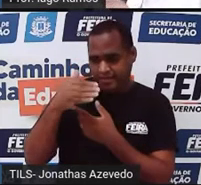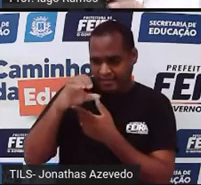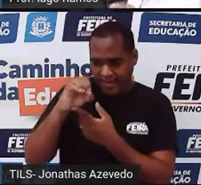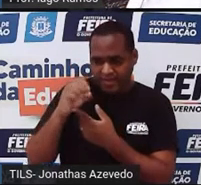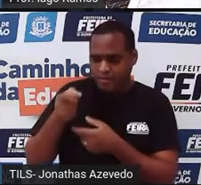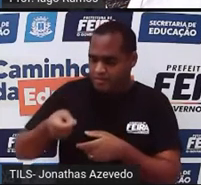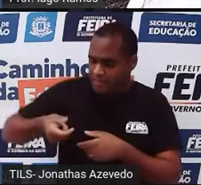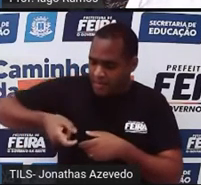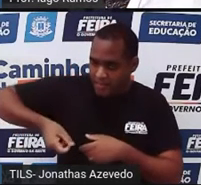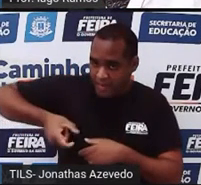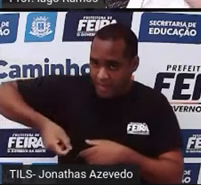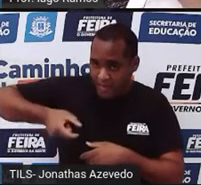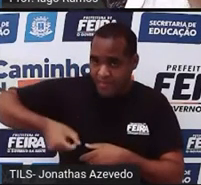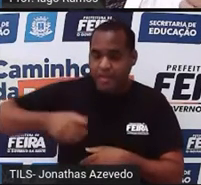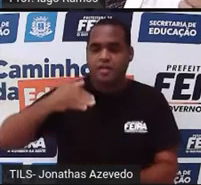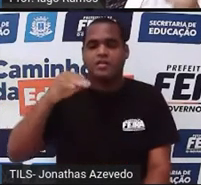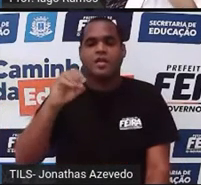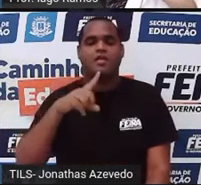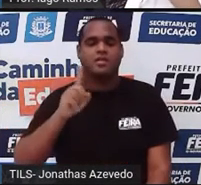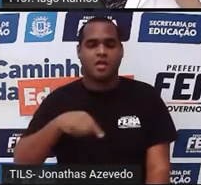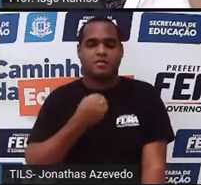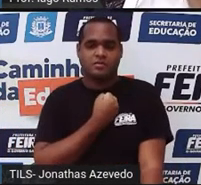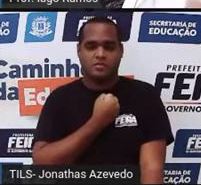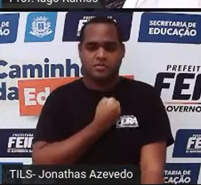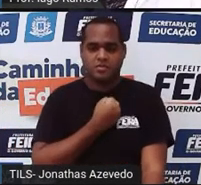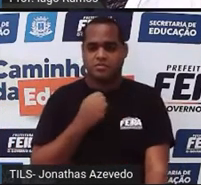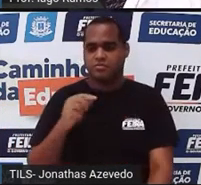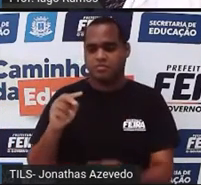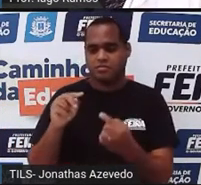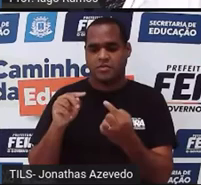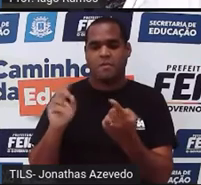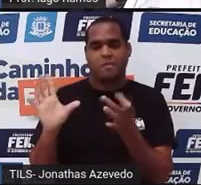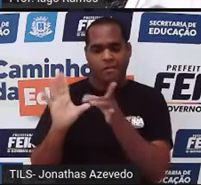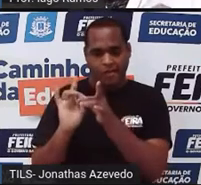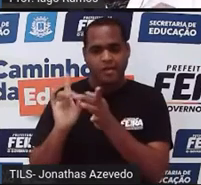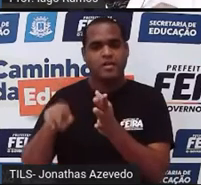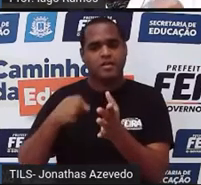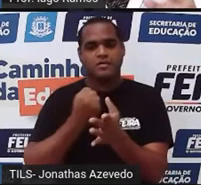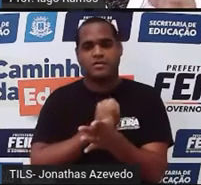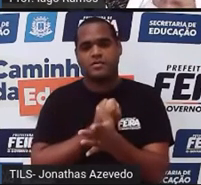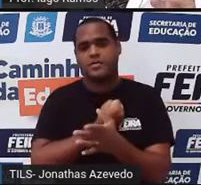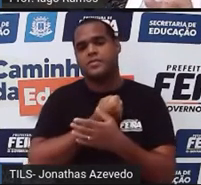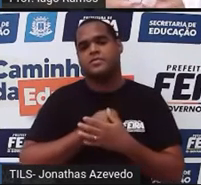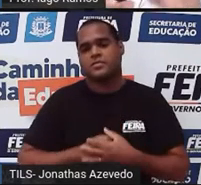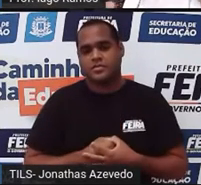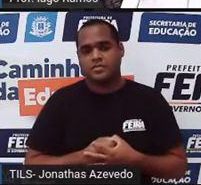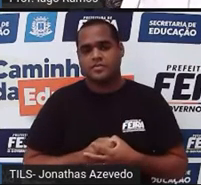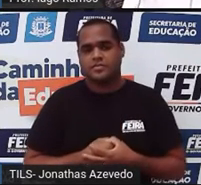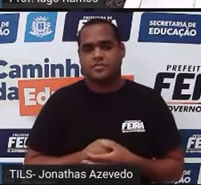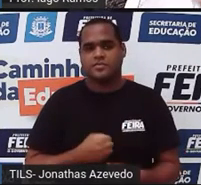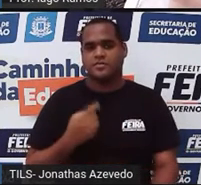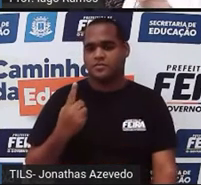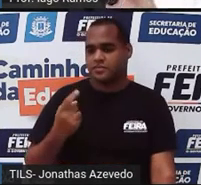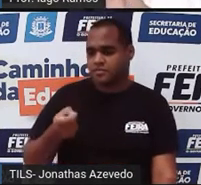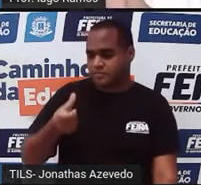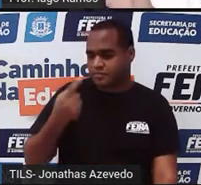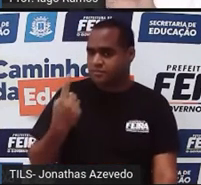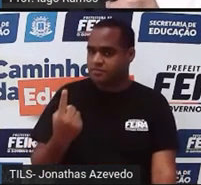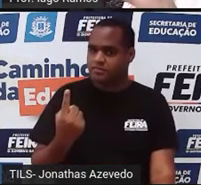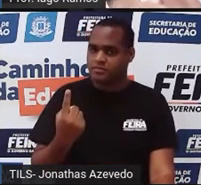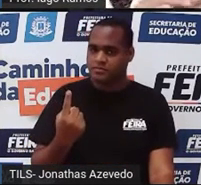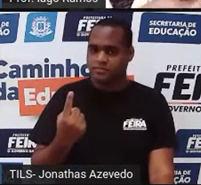para cada good daquela ali a gente dá um número. A gente faz uma correspondência com o número, tá? Uma good, número um.